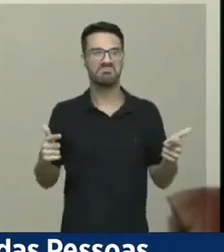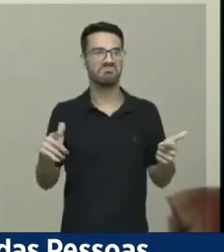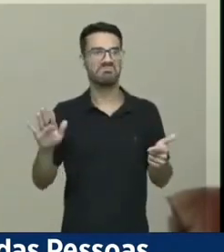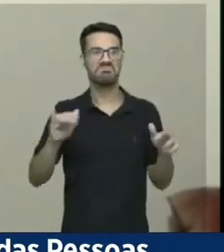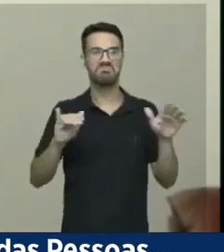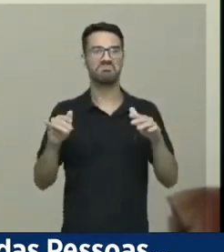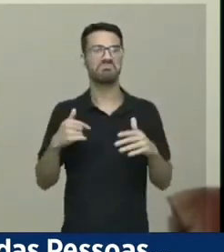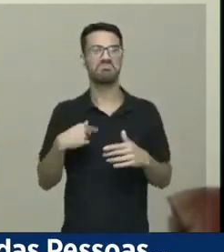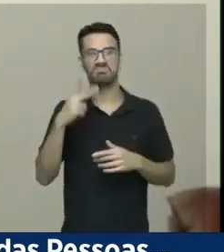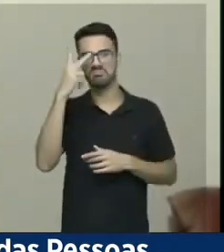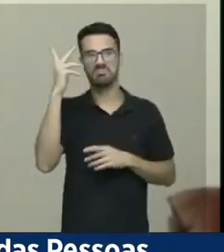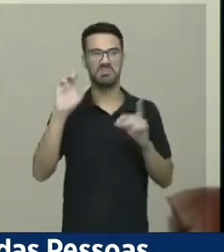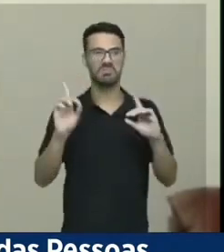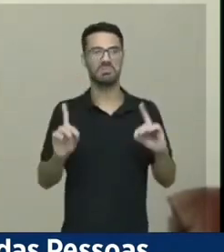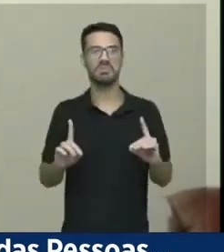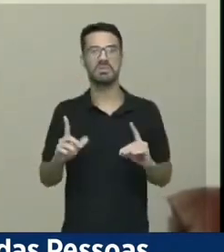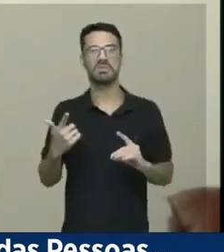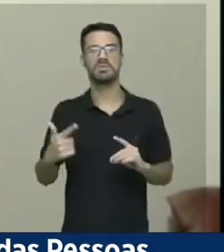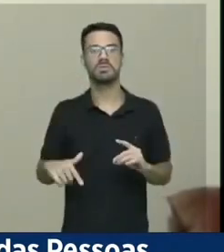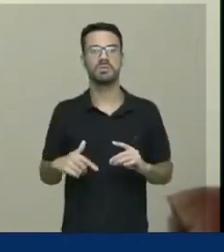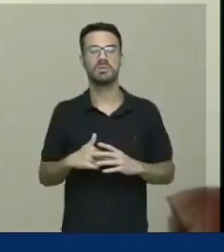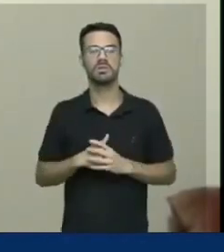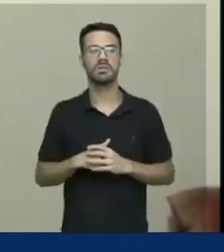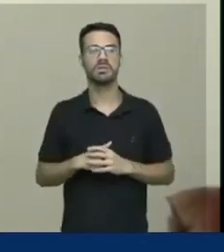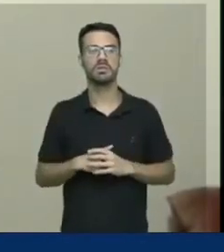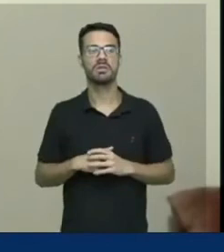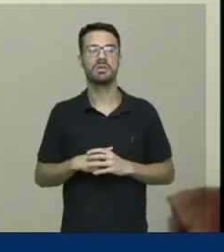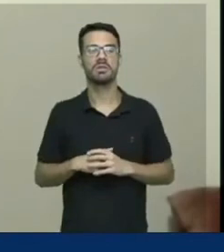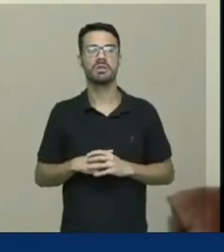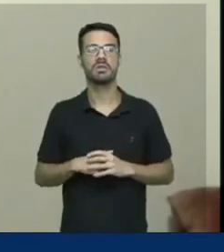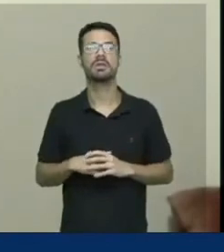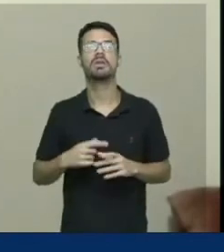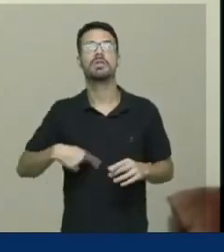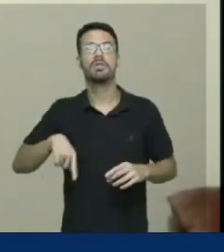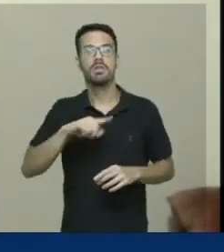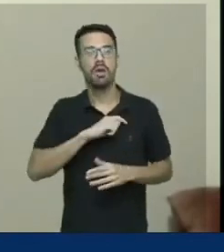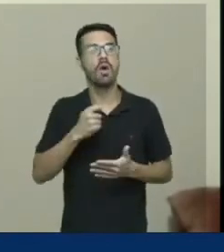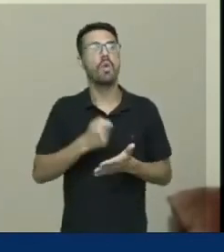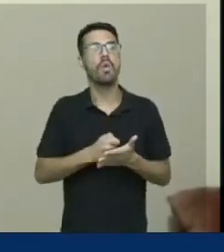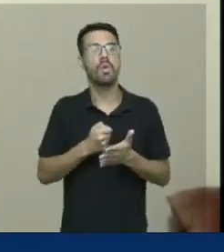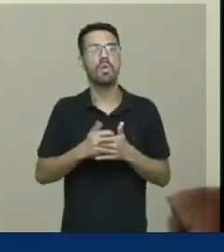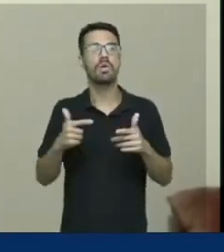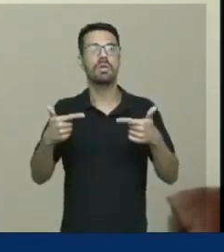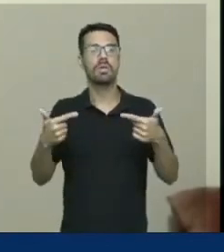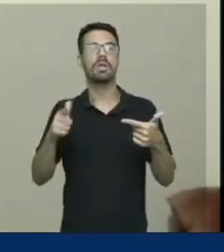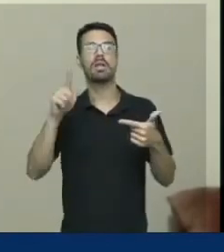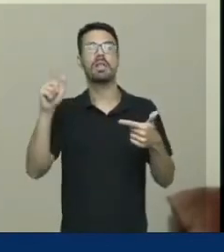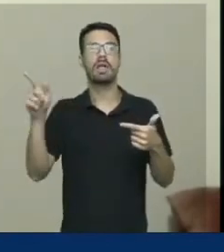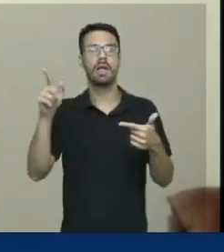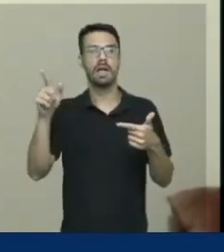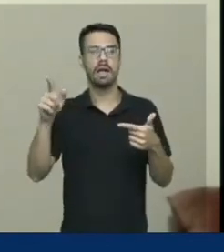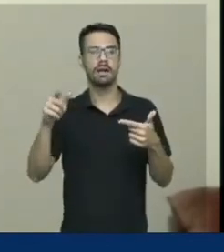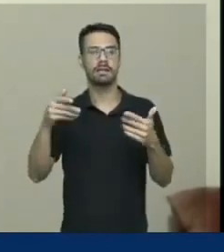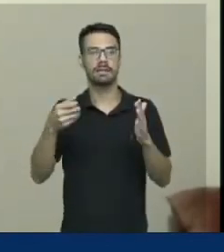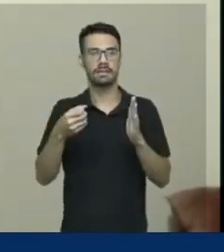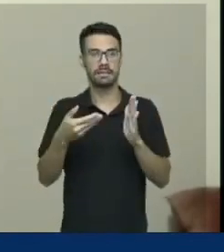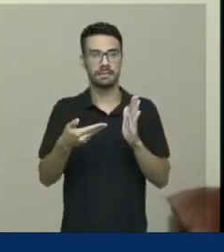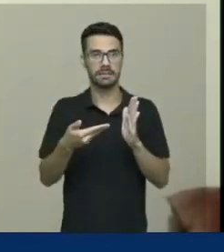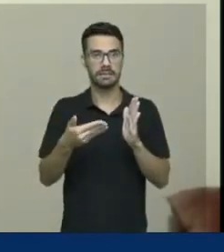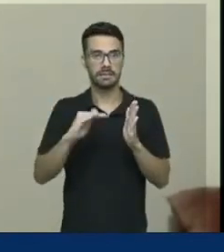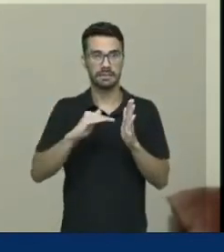momento. E a gente está pedindo, e corremos muito atrás disso lá no Senado, e o que conseguimos foi